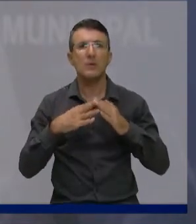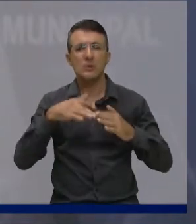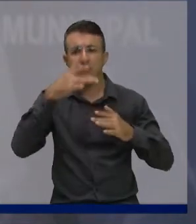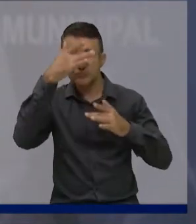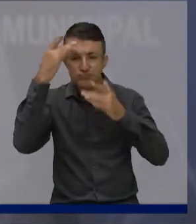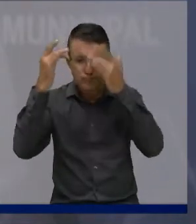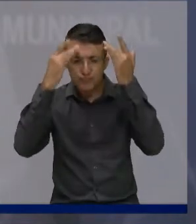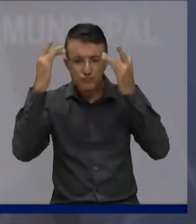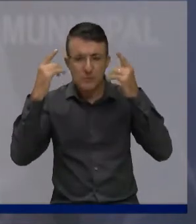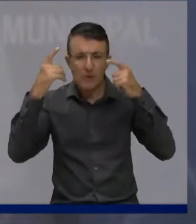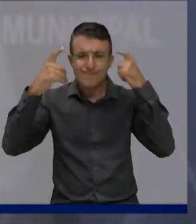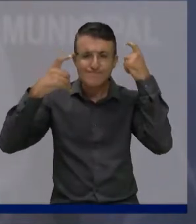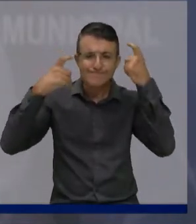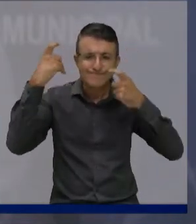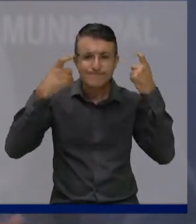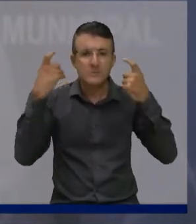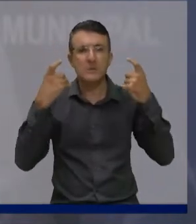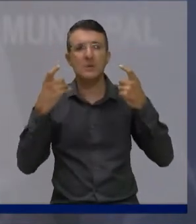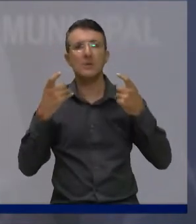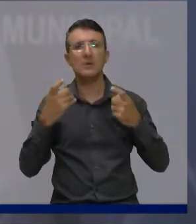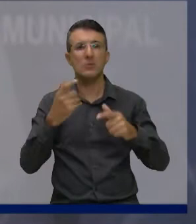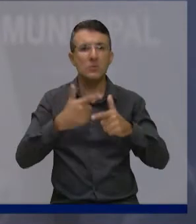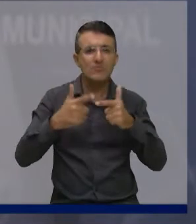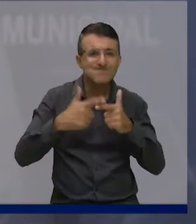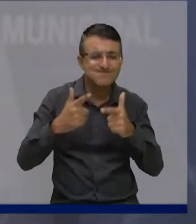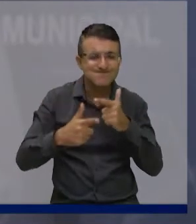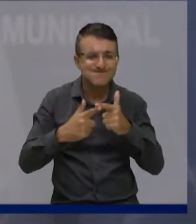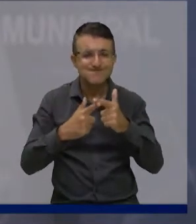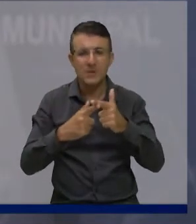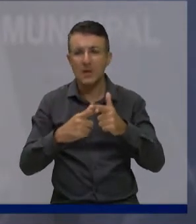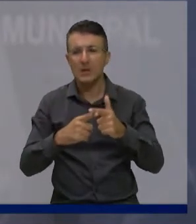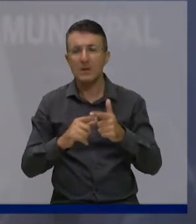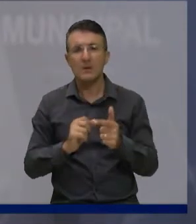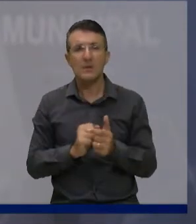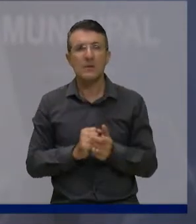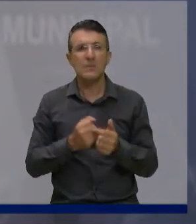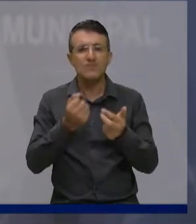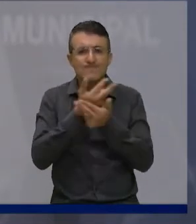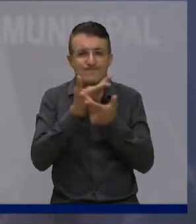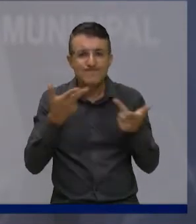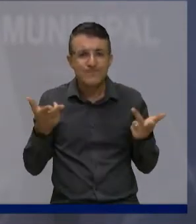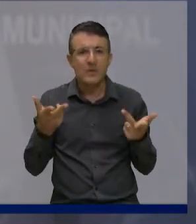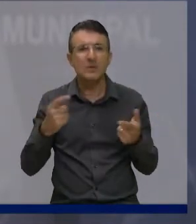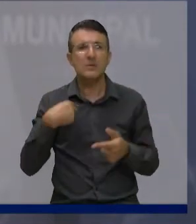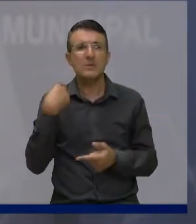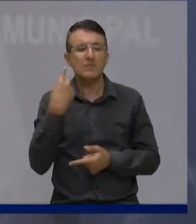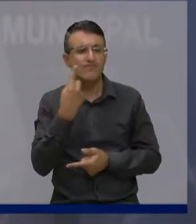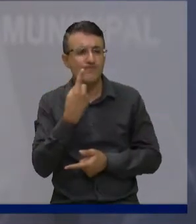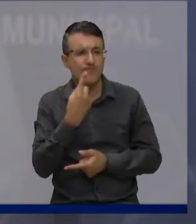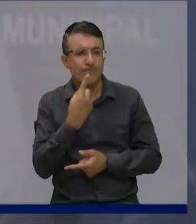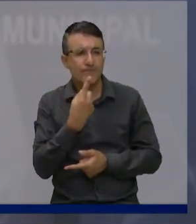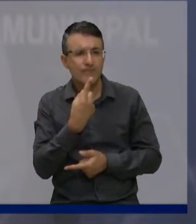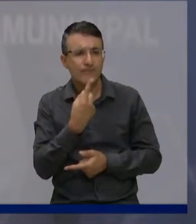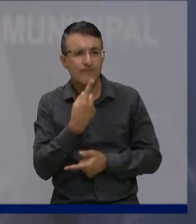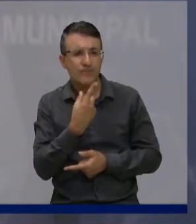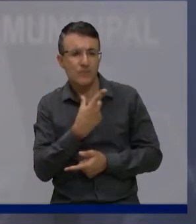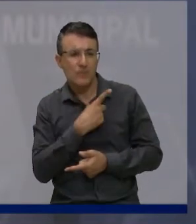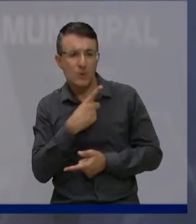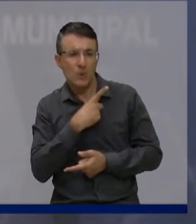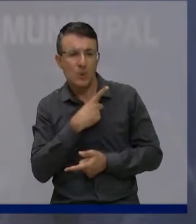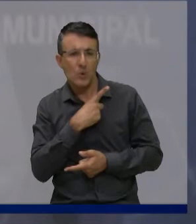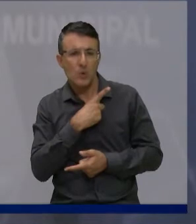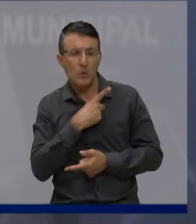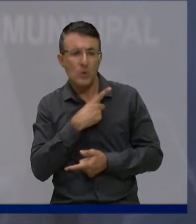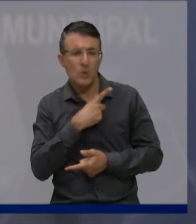nossa presença para ver diversos pontos que a gente tem encontrado de problemas.